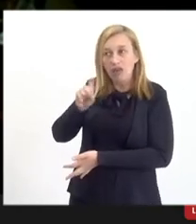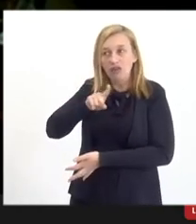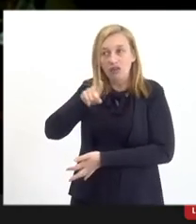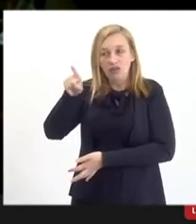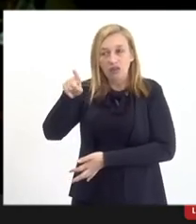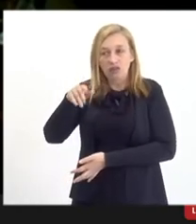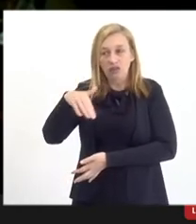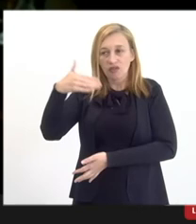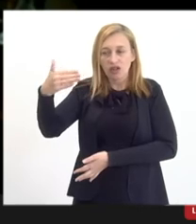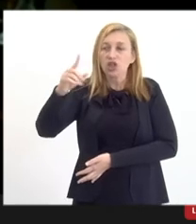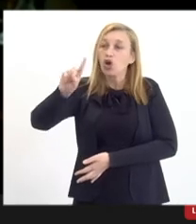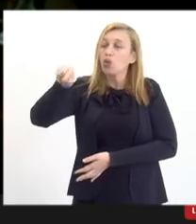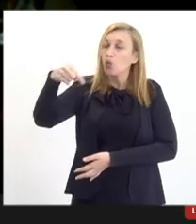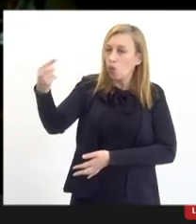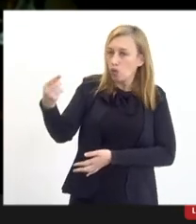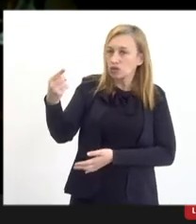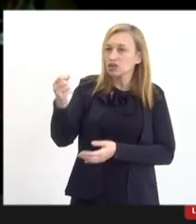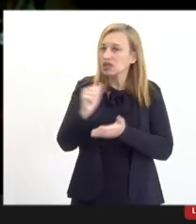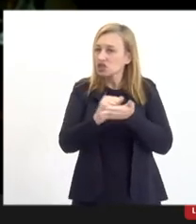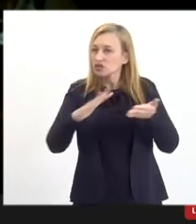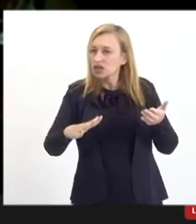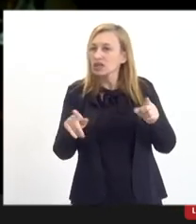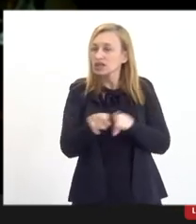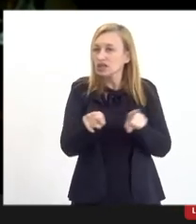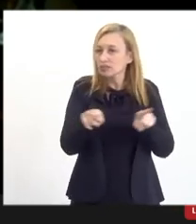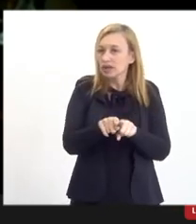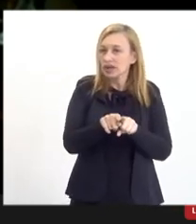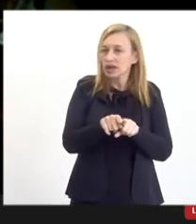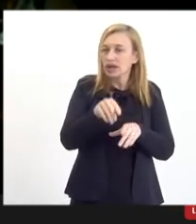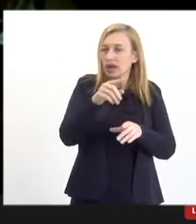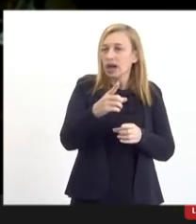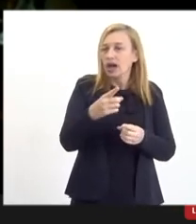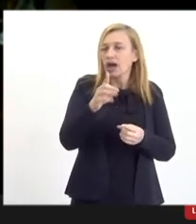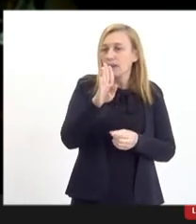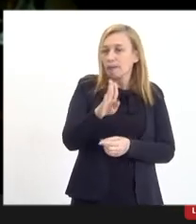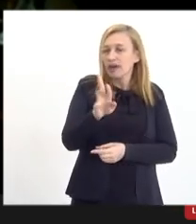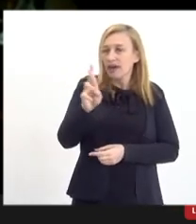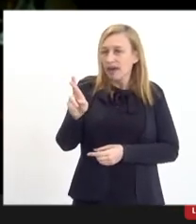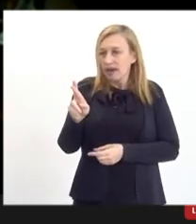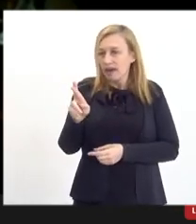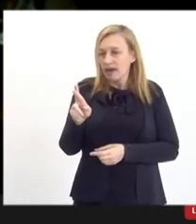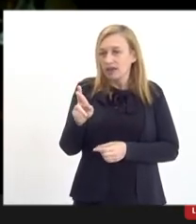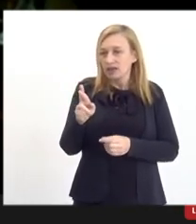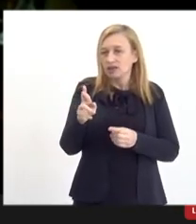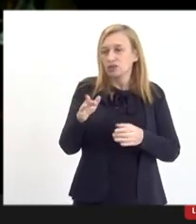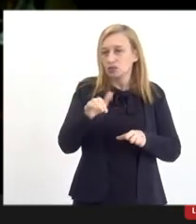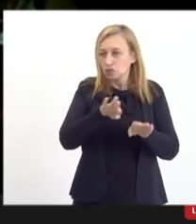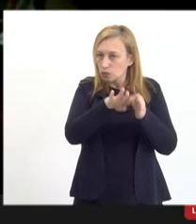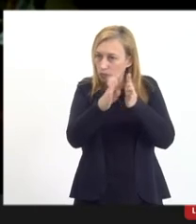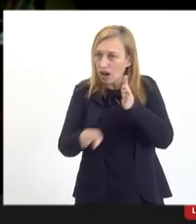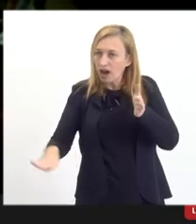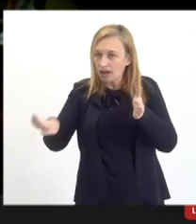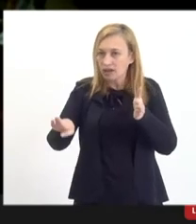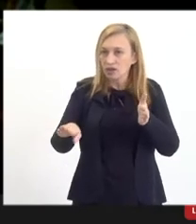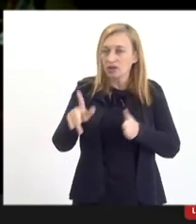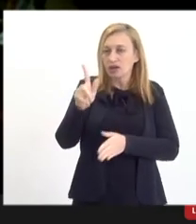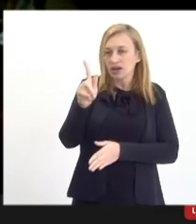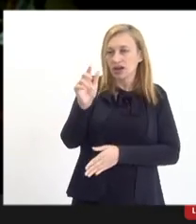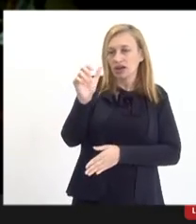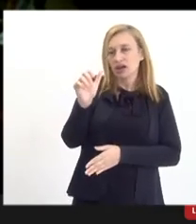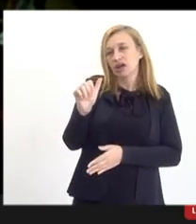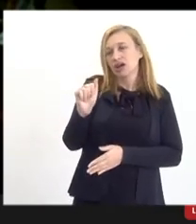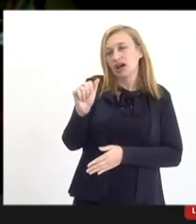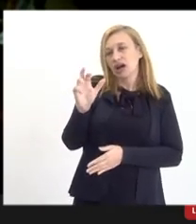com outras atividades, inclusive com a BR do Mar, aí, se estimular mais a cabotagem, gargalo, muitas